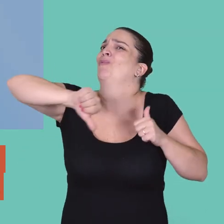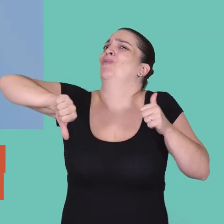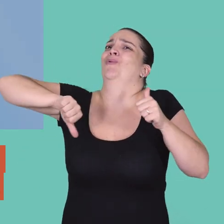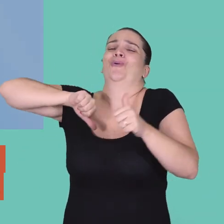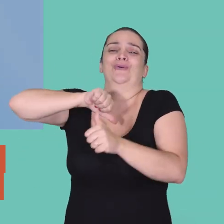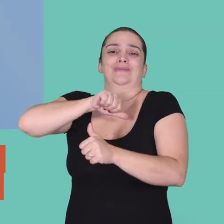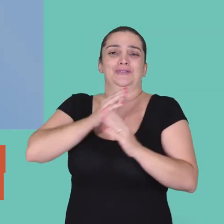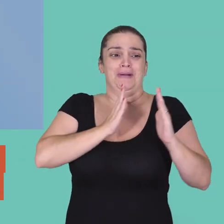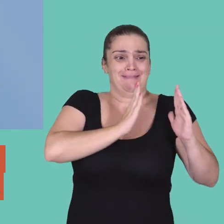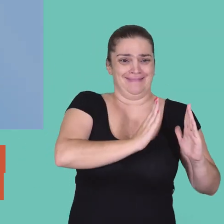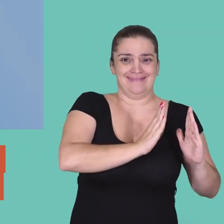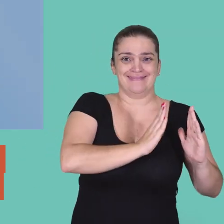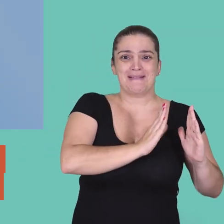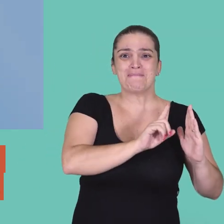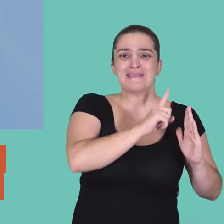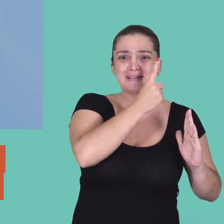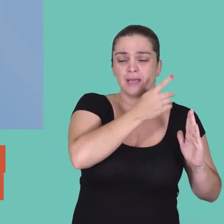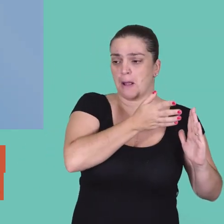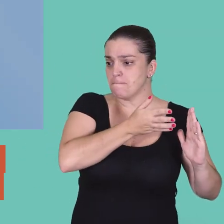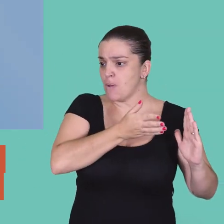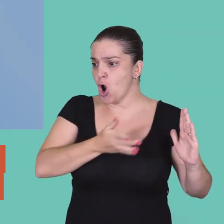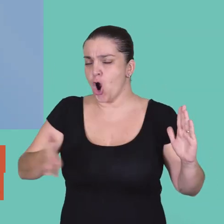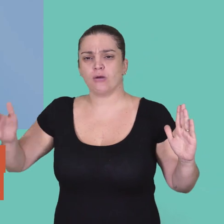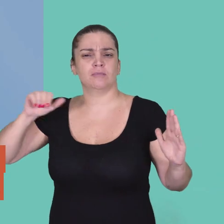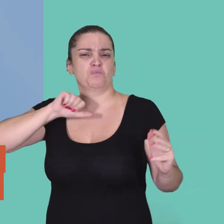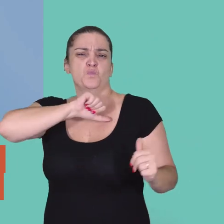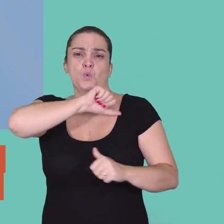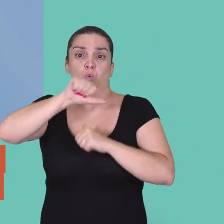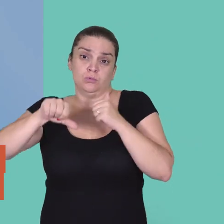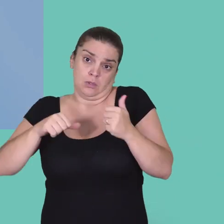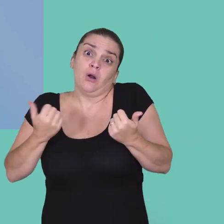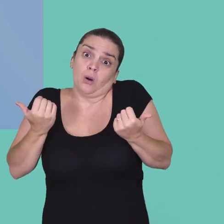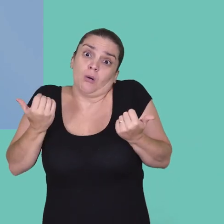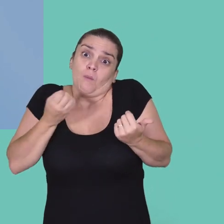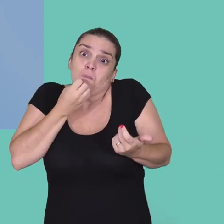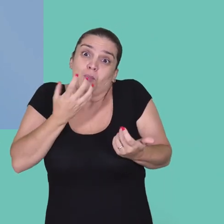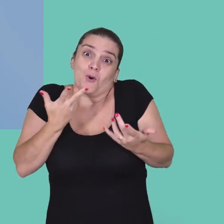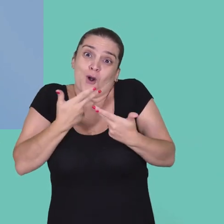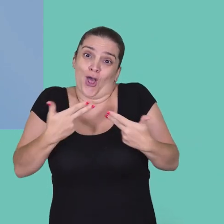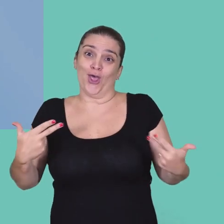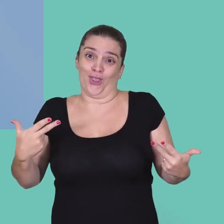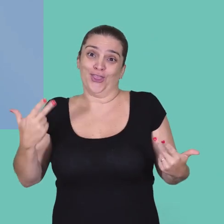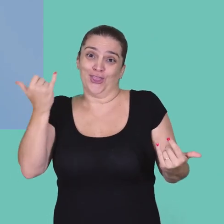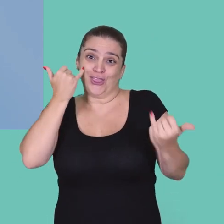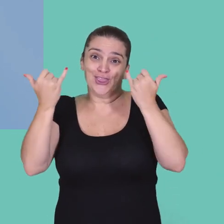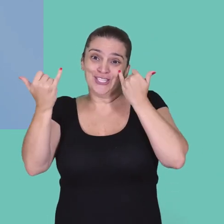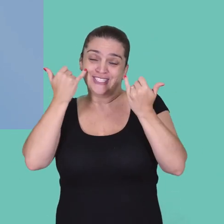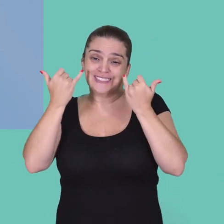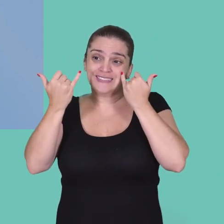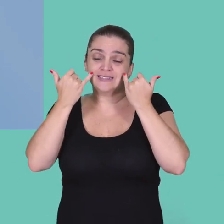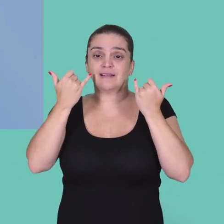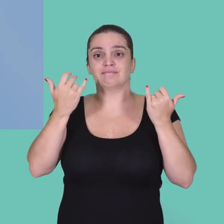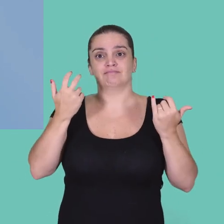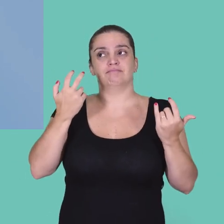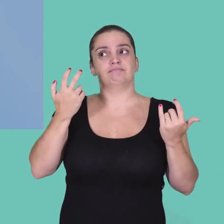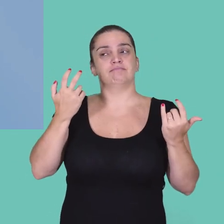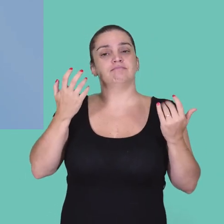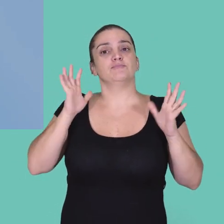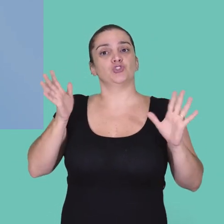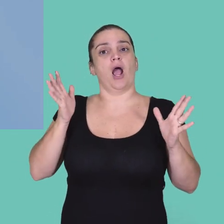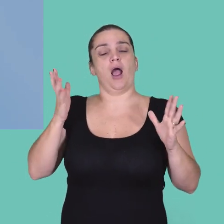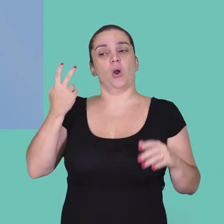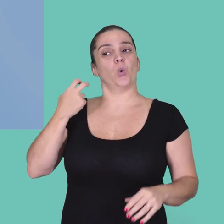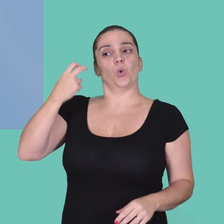completamente da geração anterior para a nova geração. O que é uma notícia muito boa, porque significa dizer que existe uma